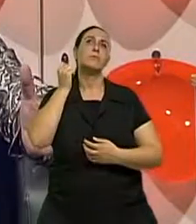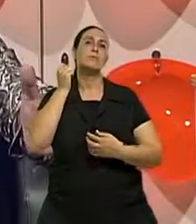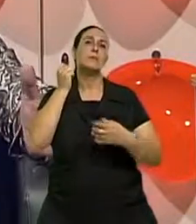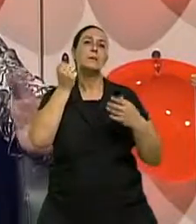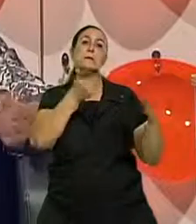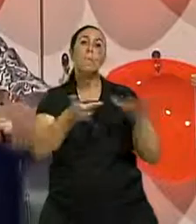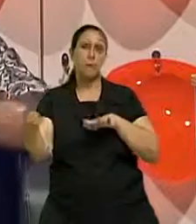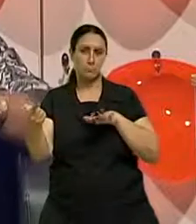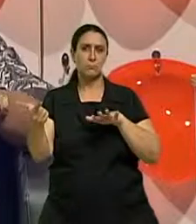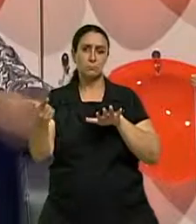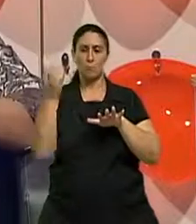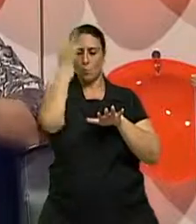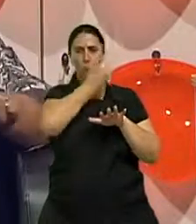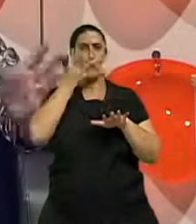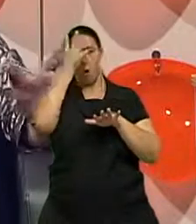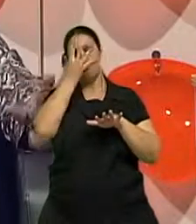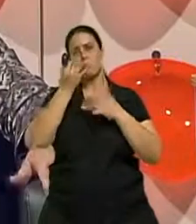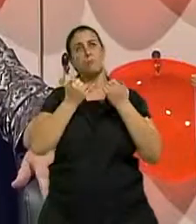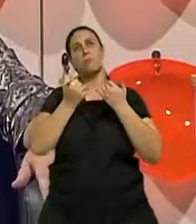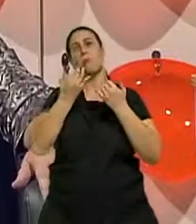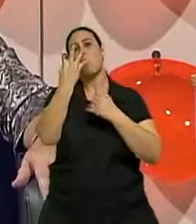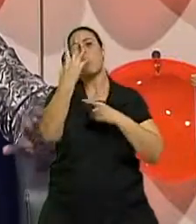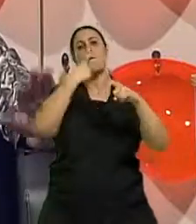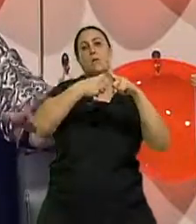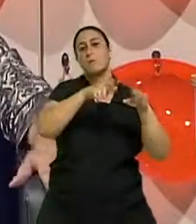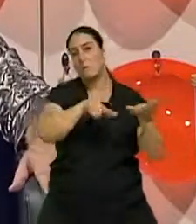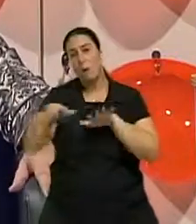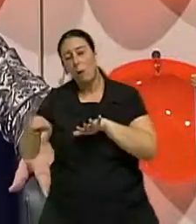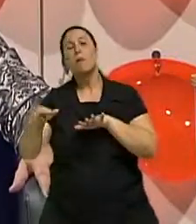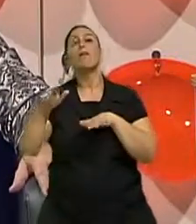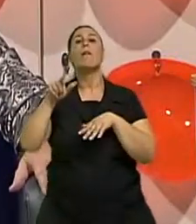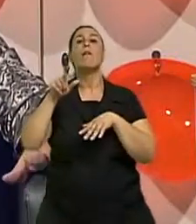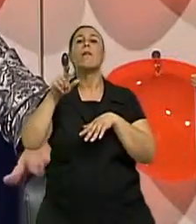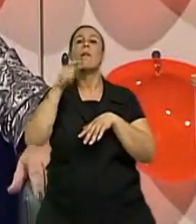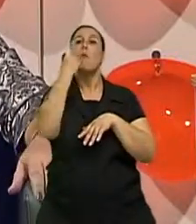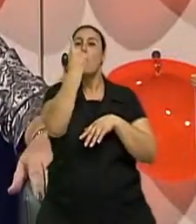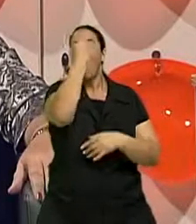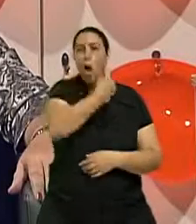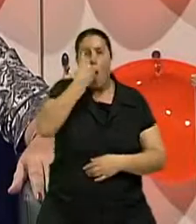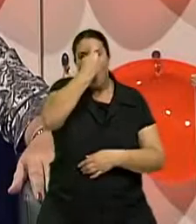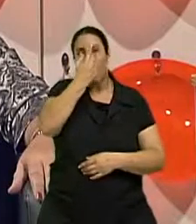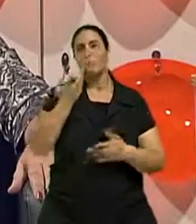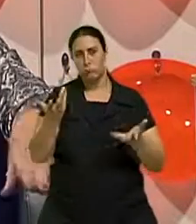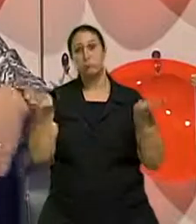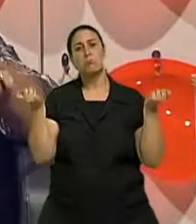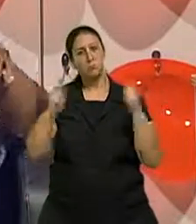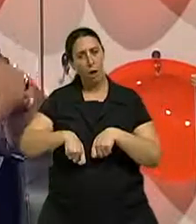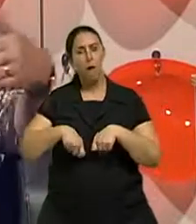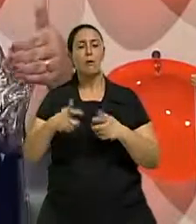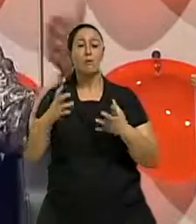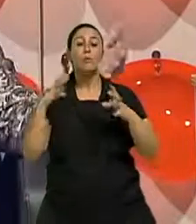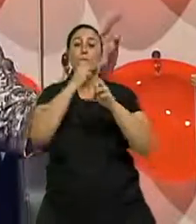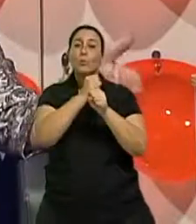semana. Certo. Quatro vezes por semana durante uma hora. Esse exercício, a indicação é que seja progressiva ou